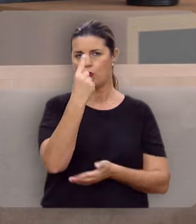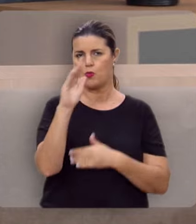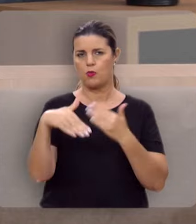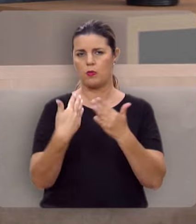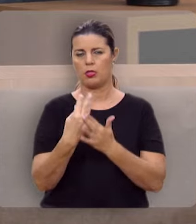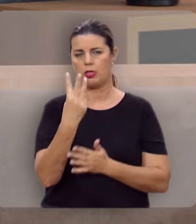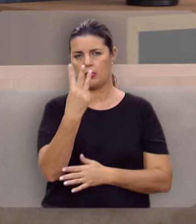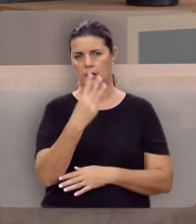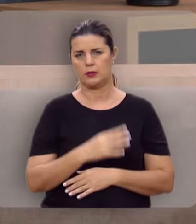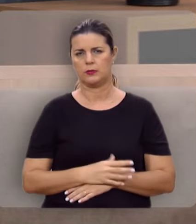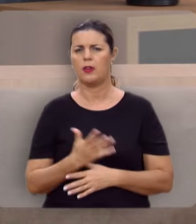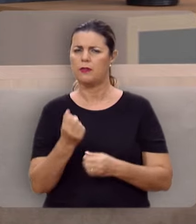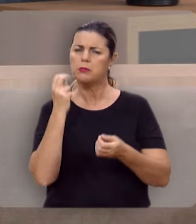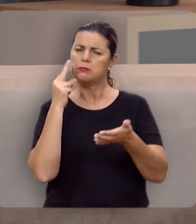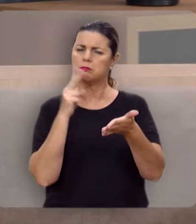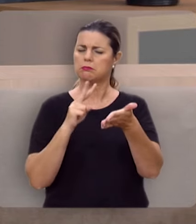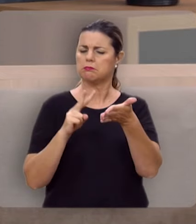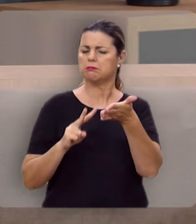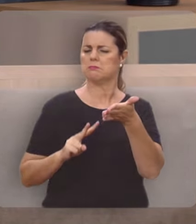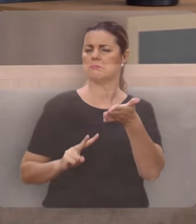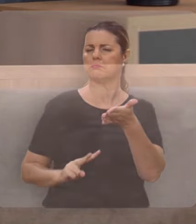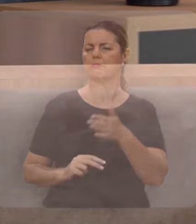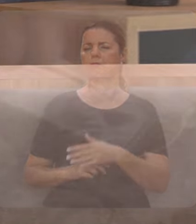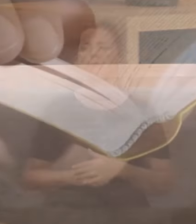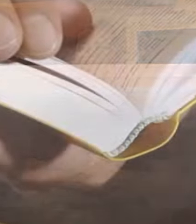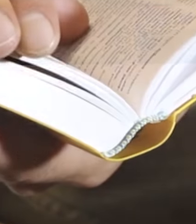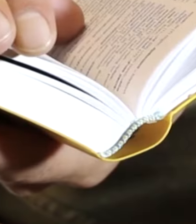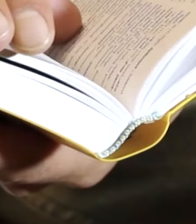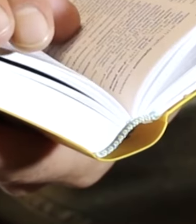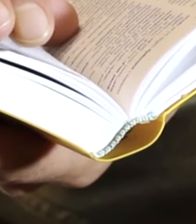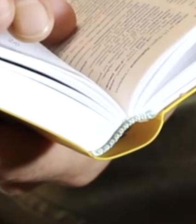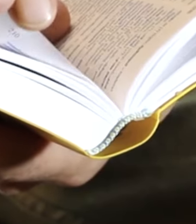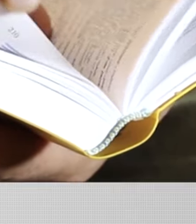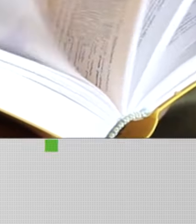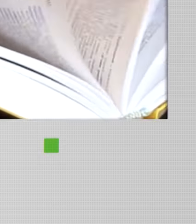3. Vamos ouvir a leitura deste texto.